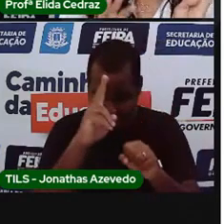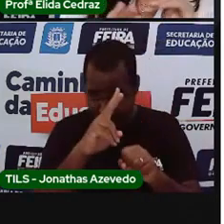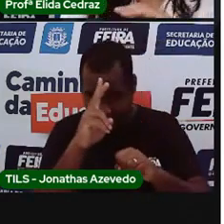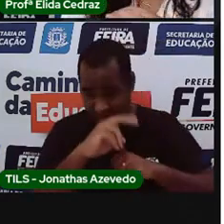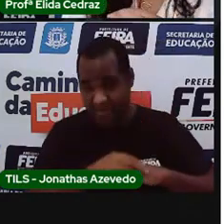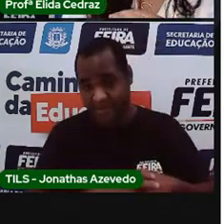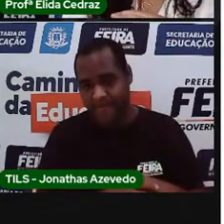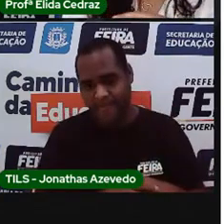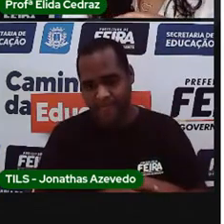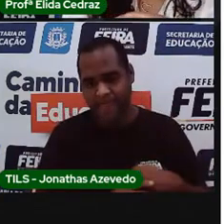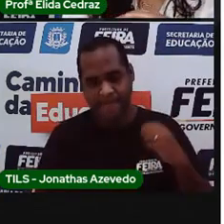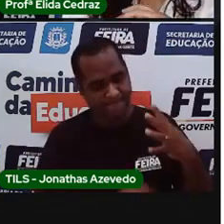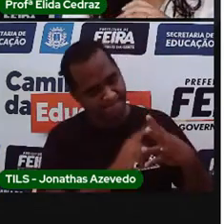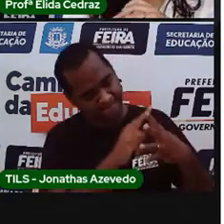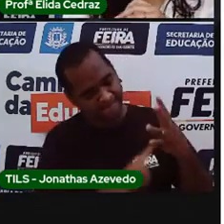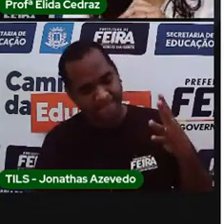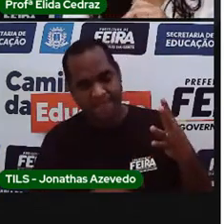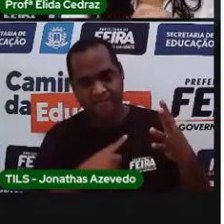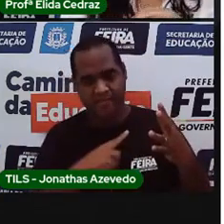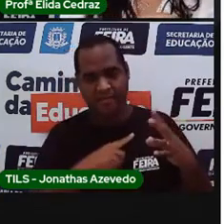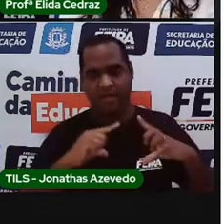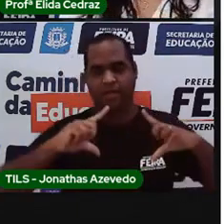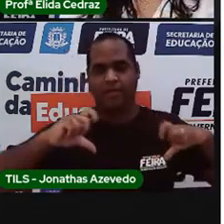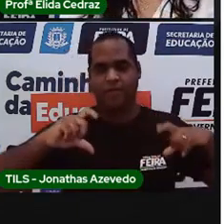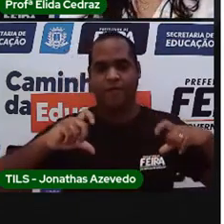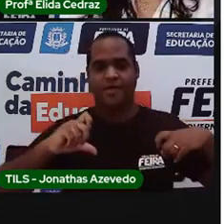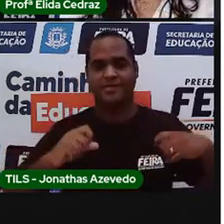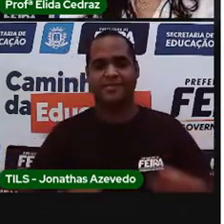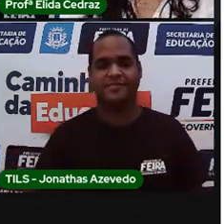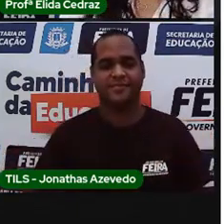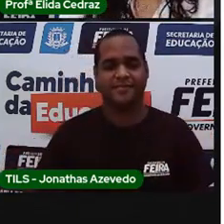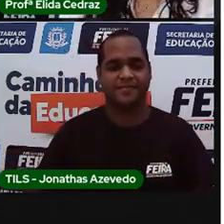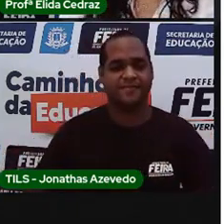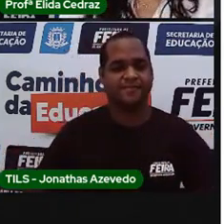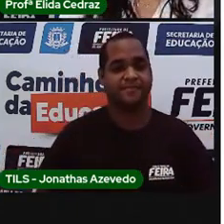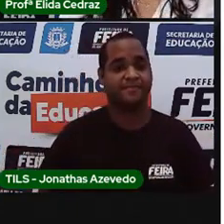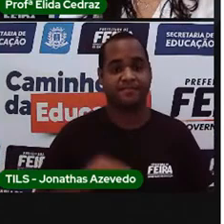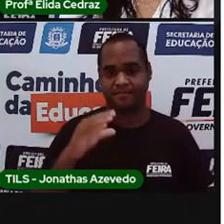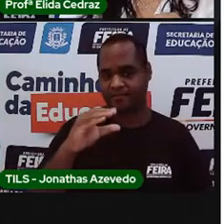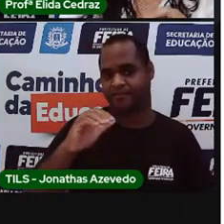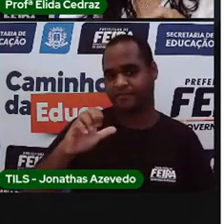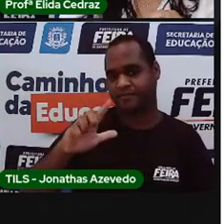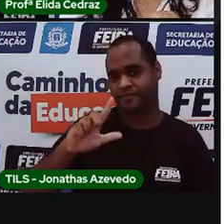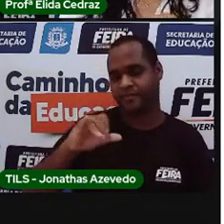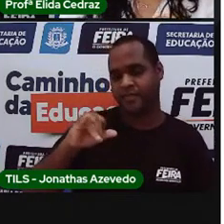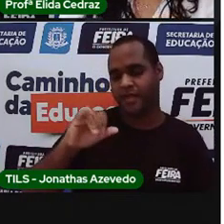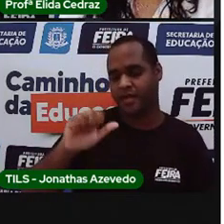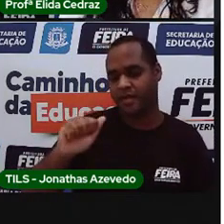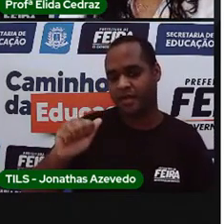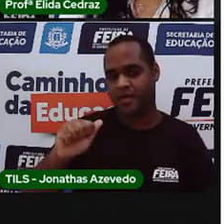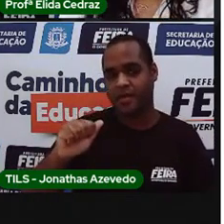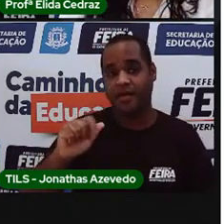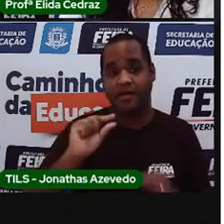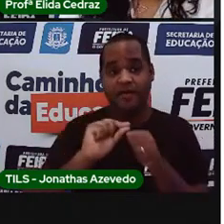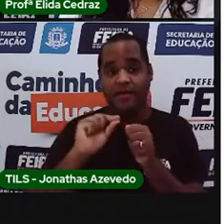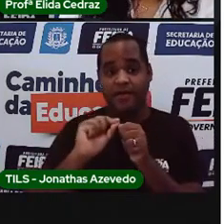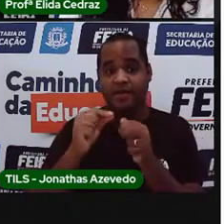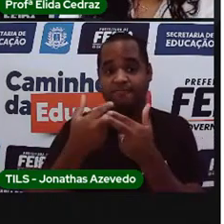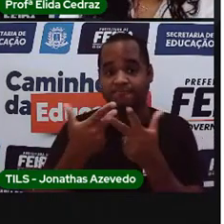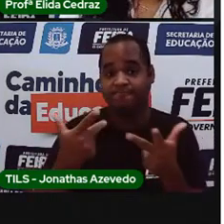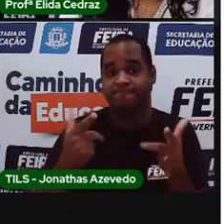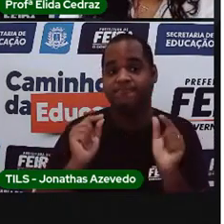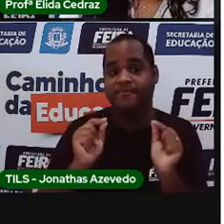A Pró trouxe quatro imagens. Cecília disse que ela já tinha aprendido fazer o quê?